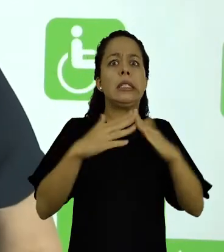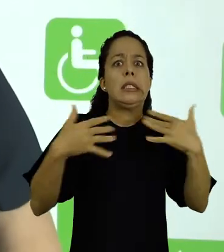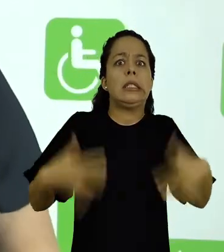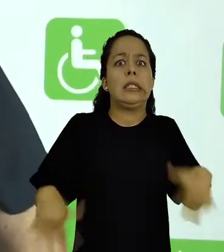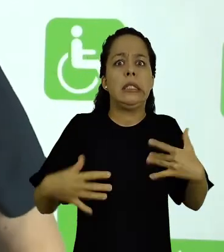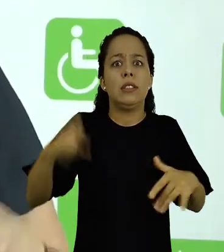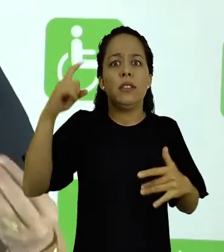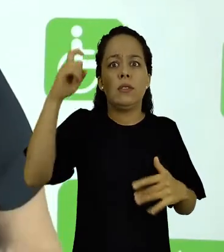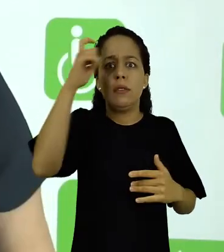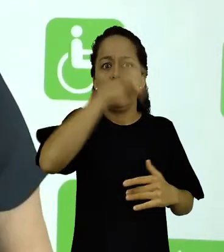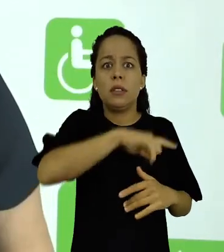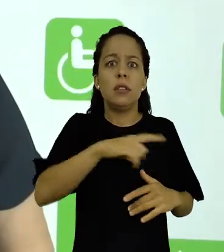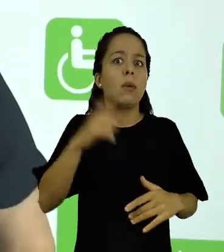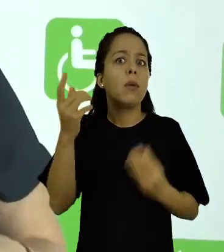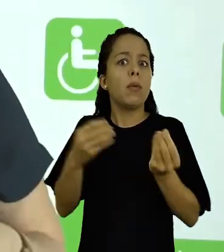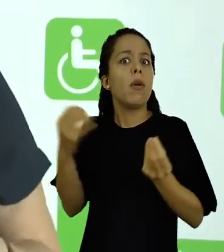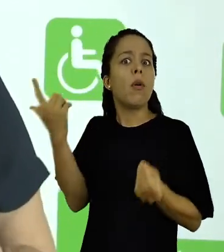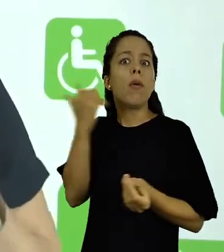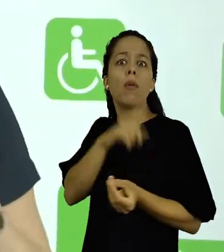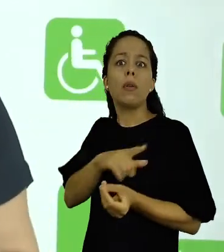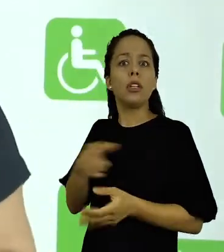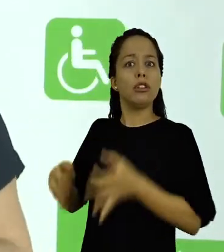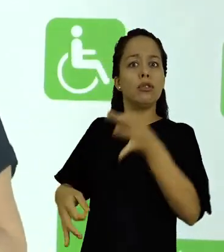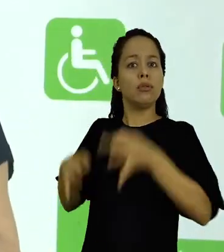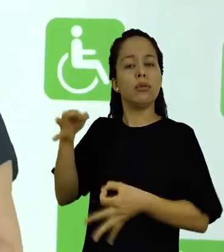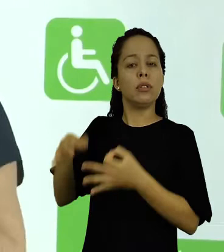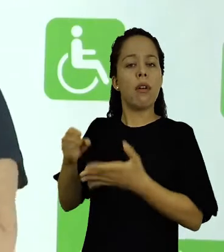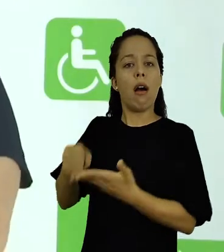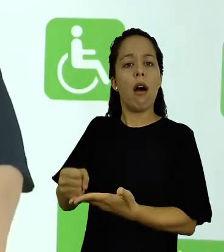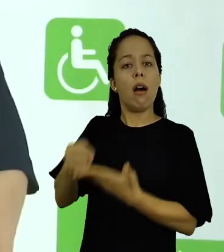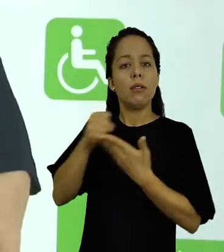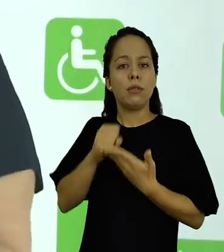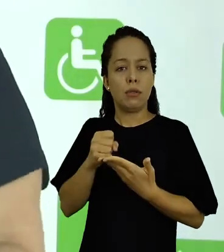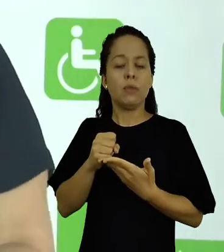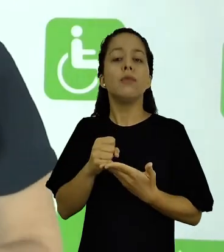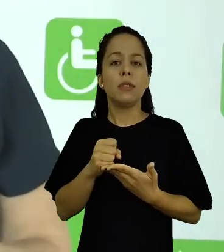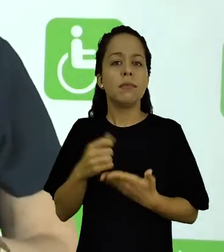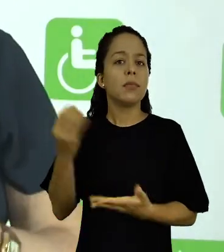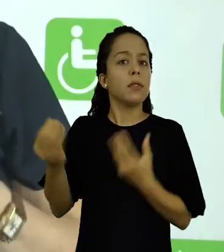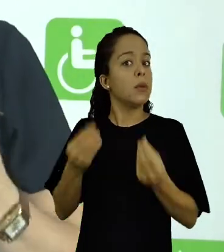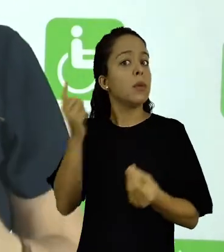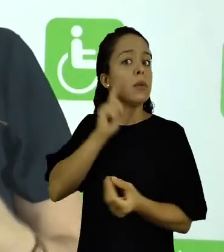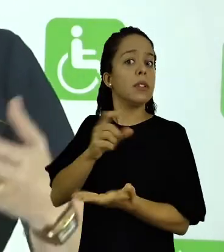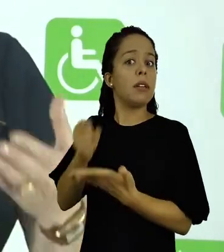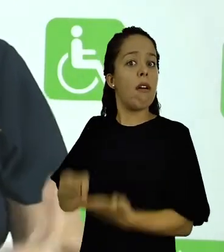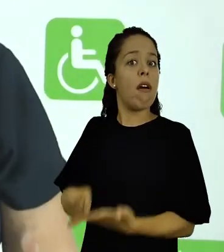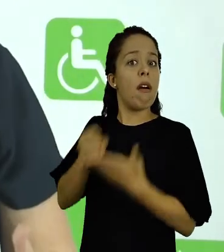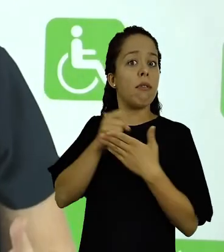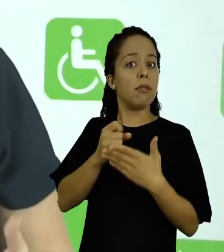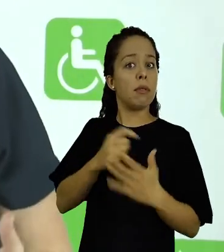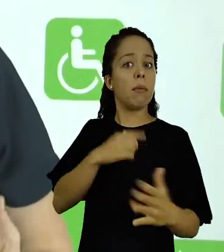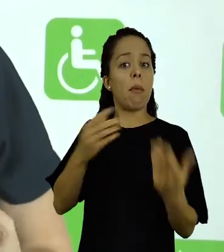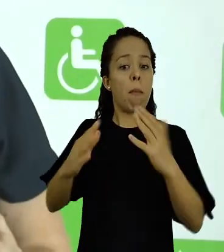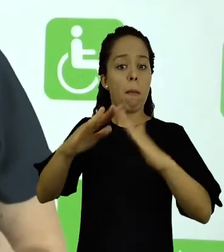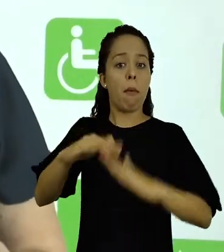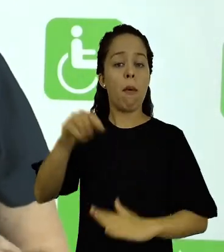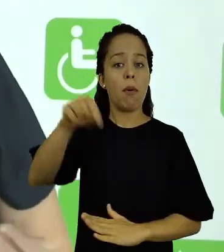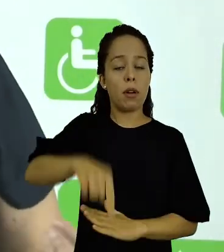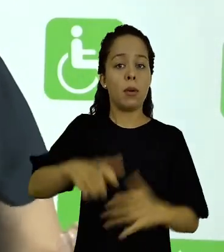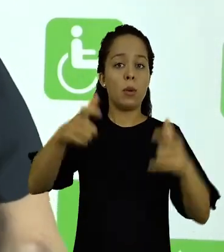dificuldade de provar isso aí, de conseguir na justiça ou conseguir alguém que os ajude